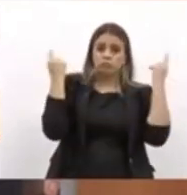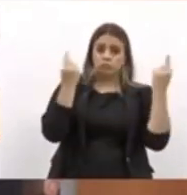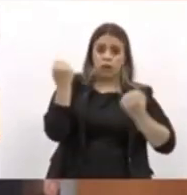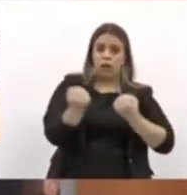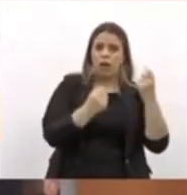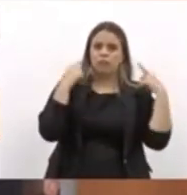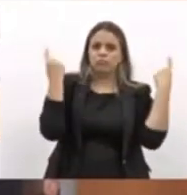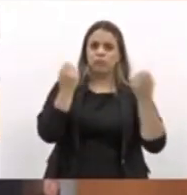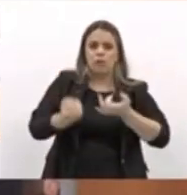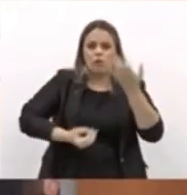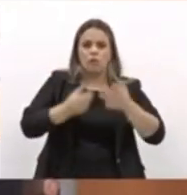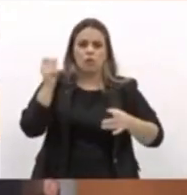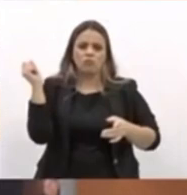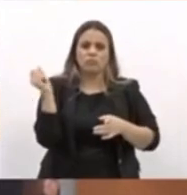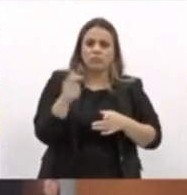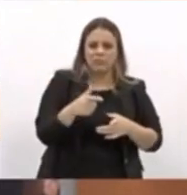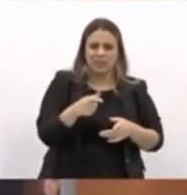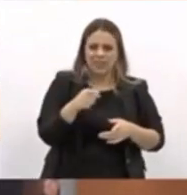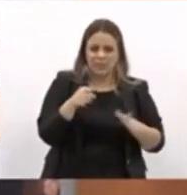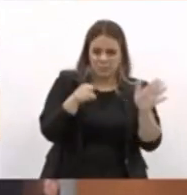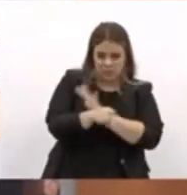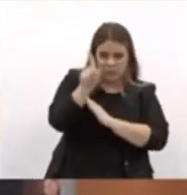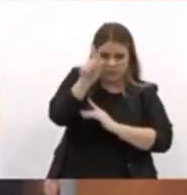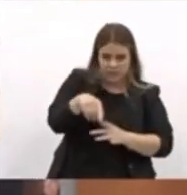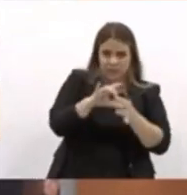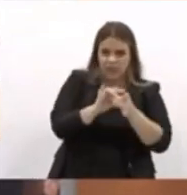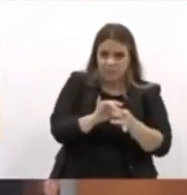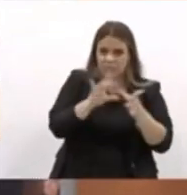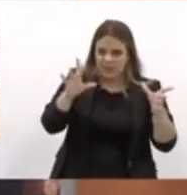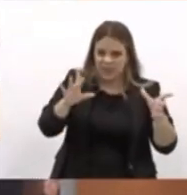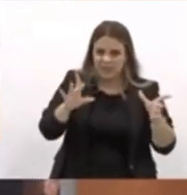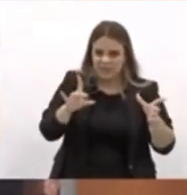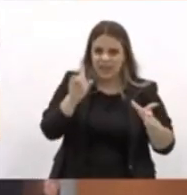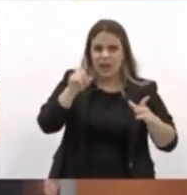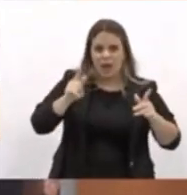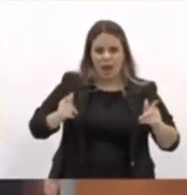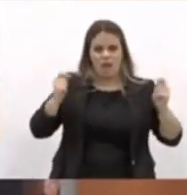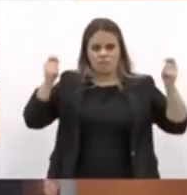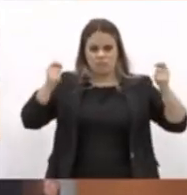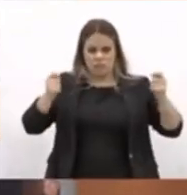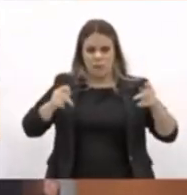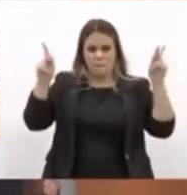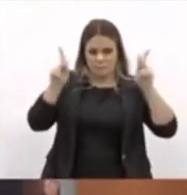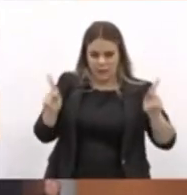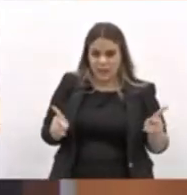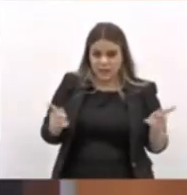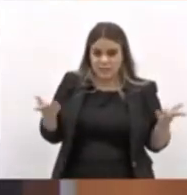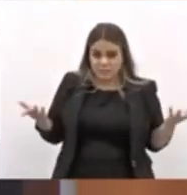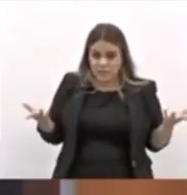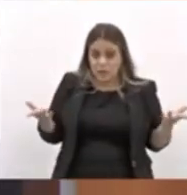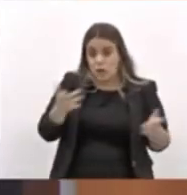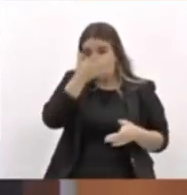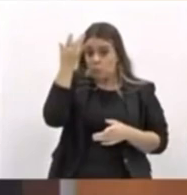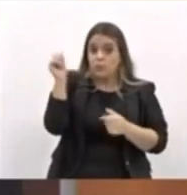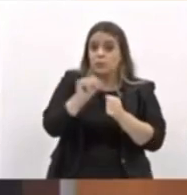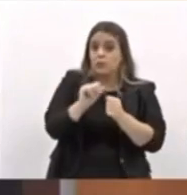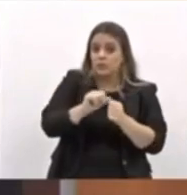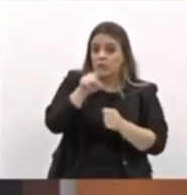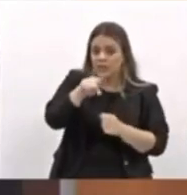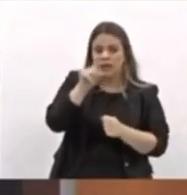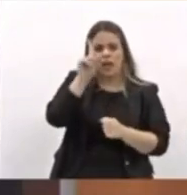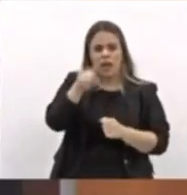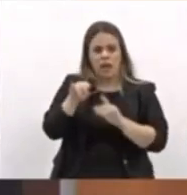É liberdade de expressão? É manifestação pacífica? Quem está fazendo isso são